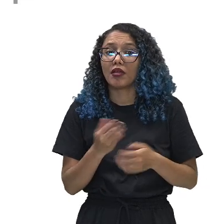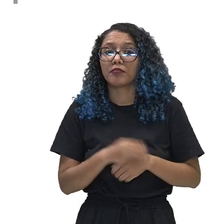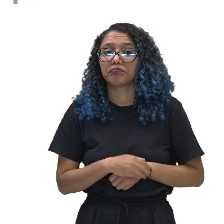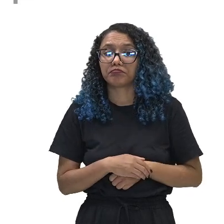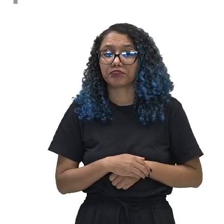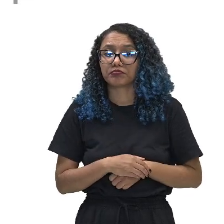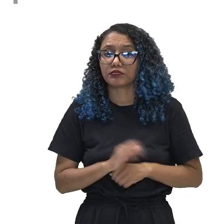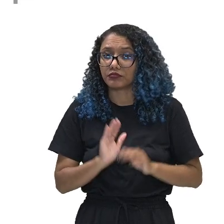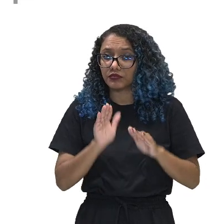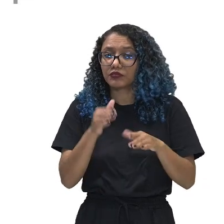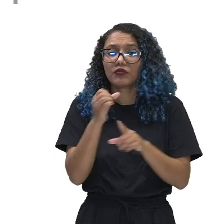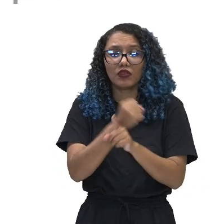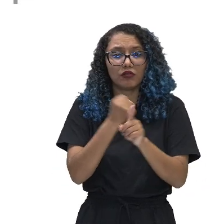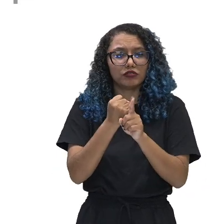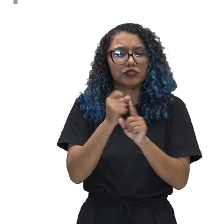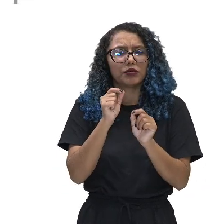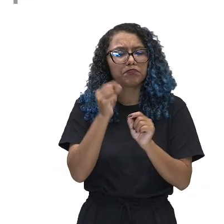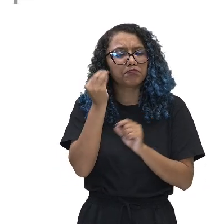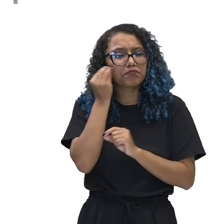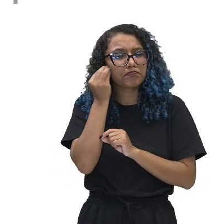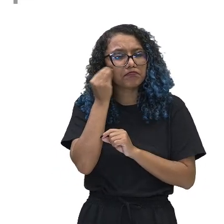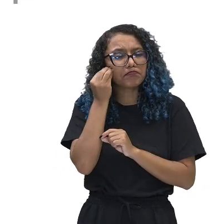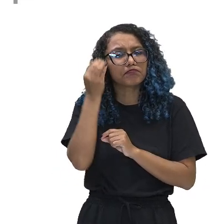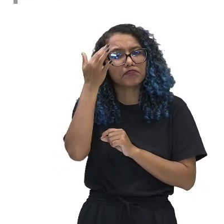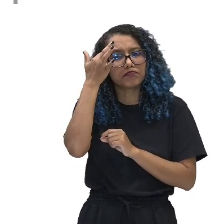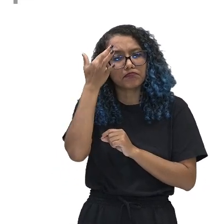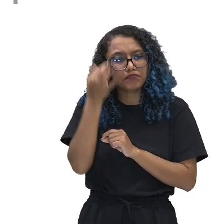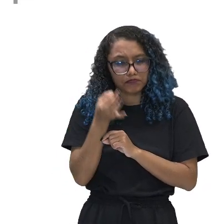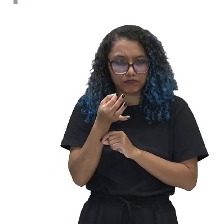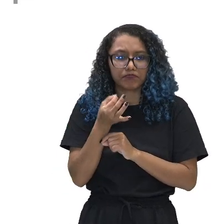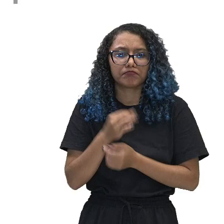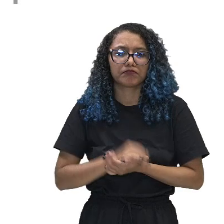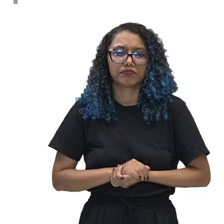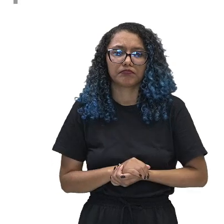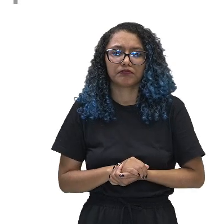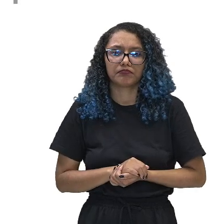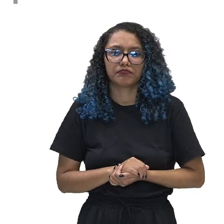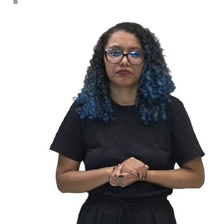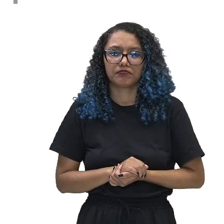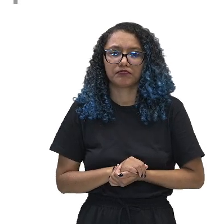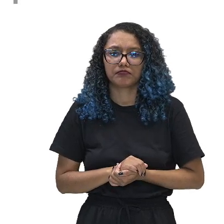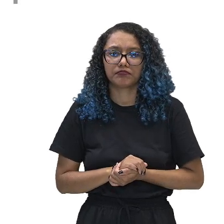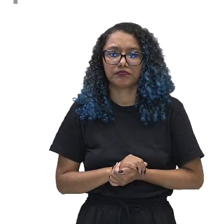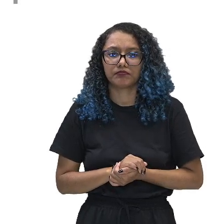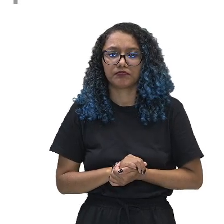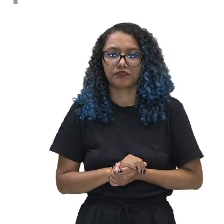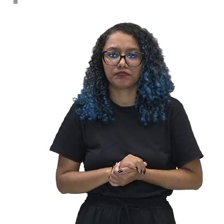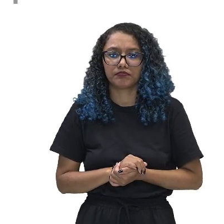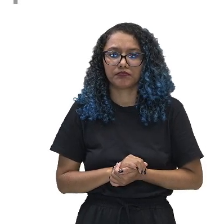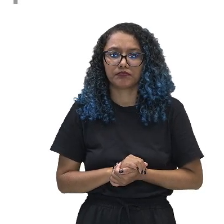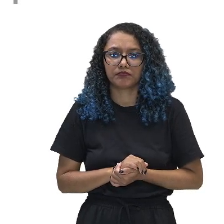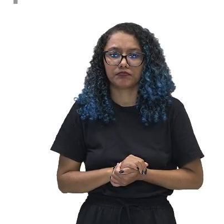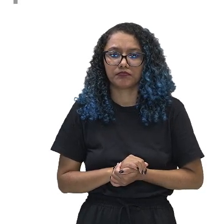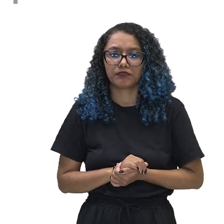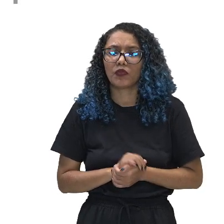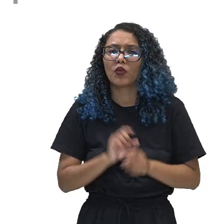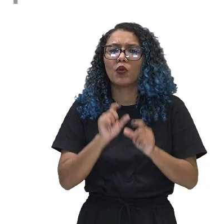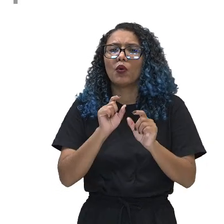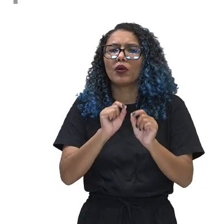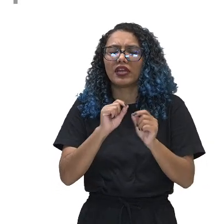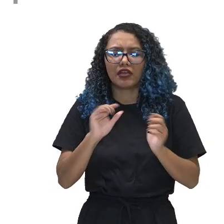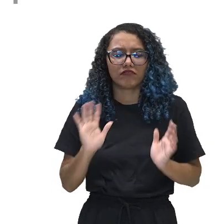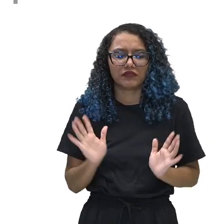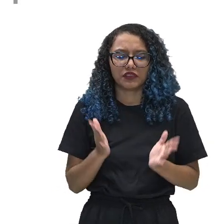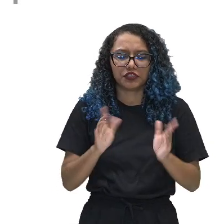Vai buscar entender. A ação enquanto motivação. Qual é o que